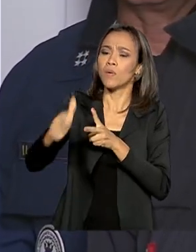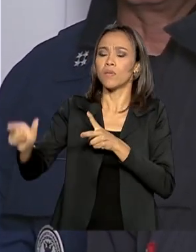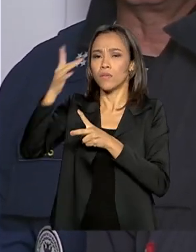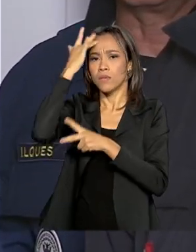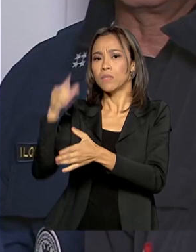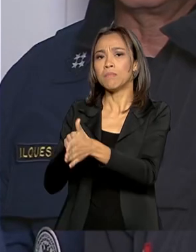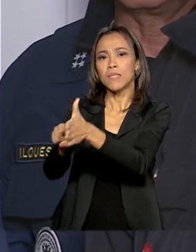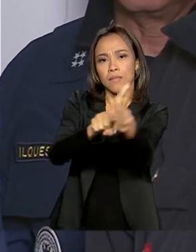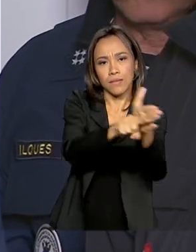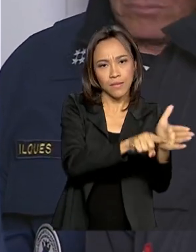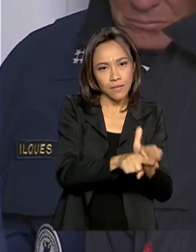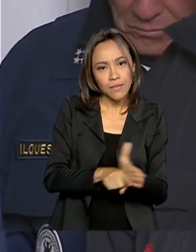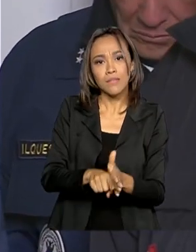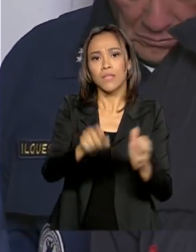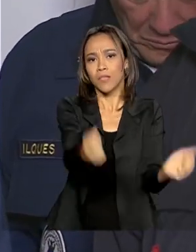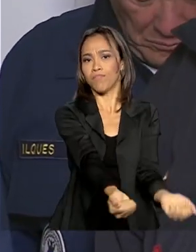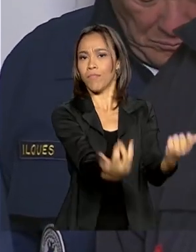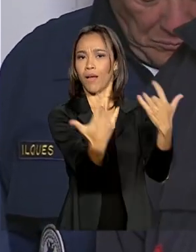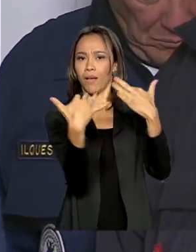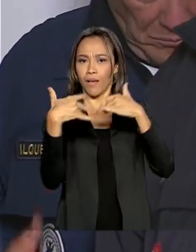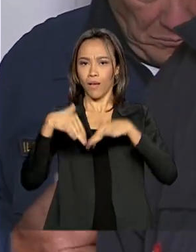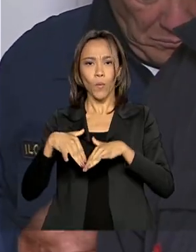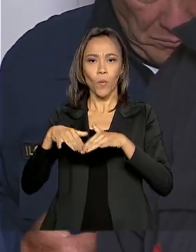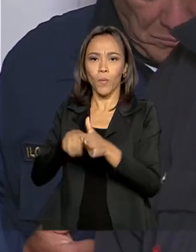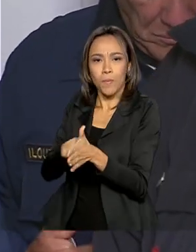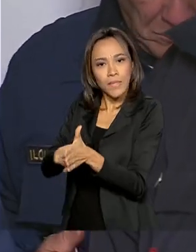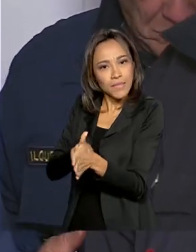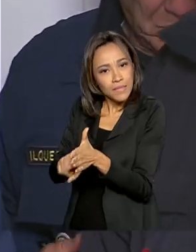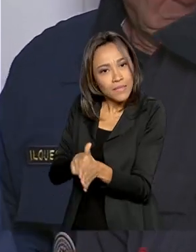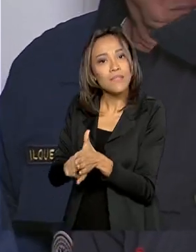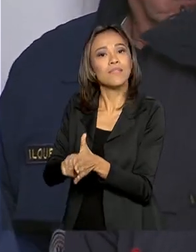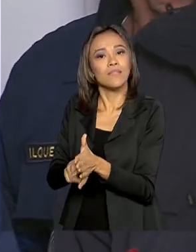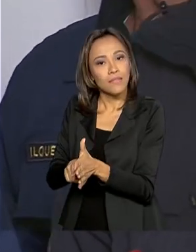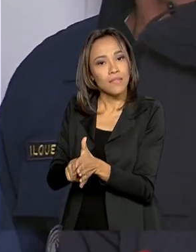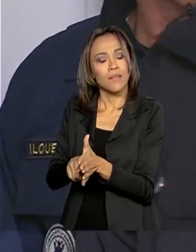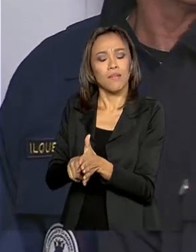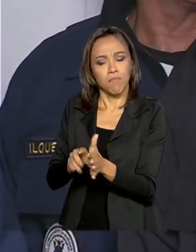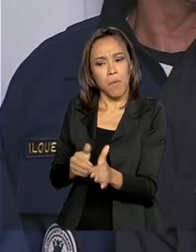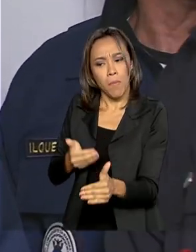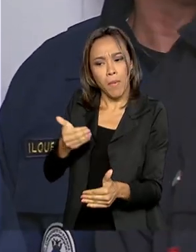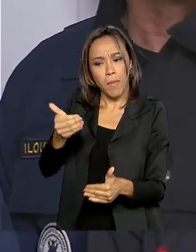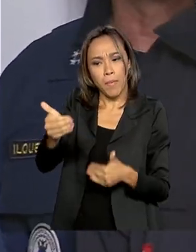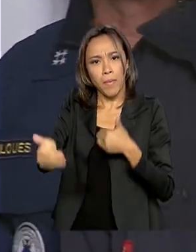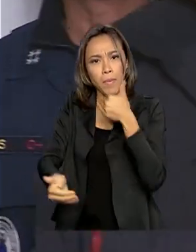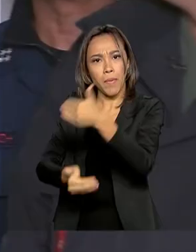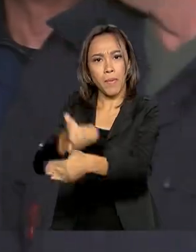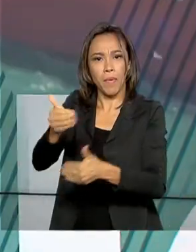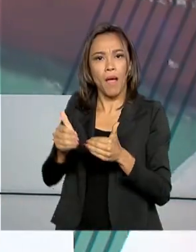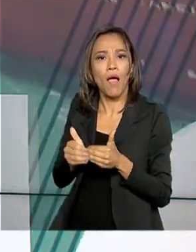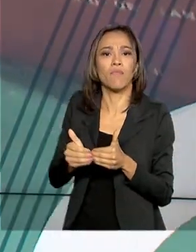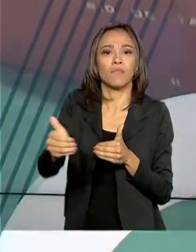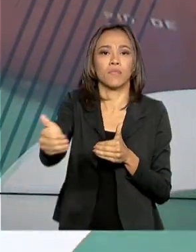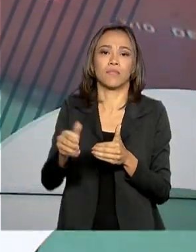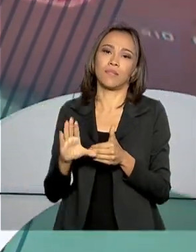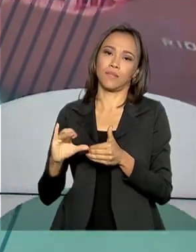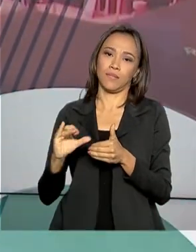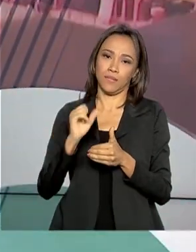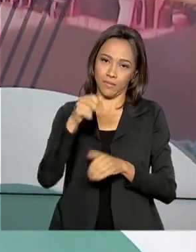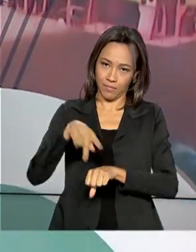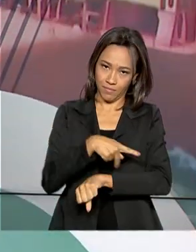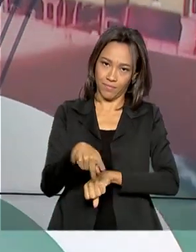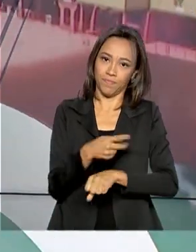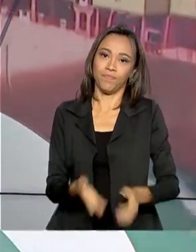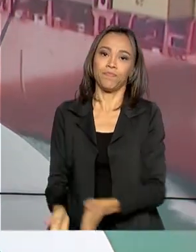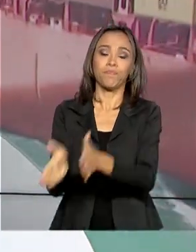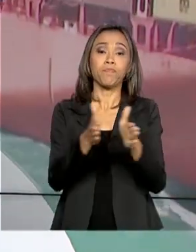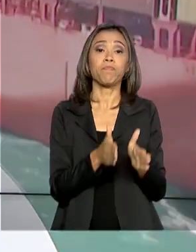cientistas que acorrem para cá e de maneira anônima fazem avançar a ciência no nosso país. O